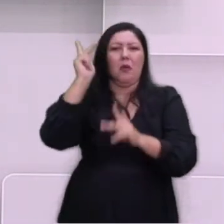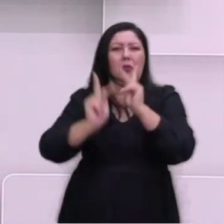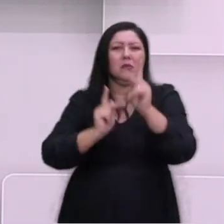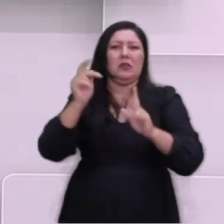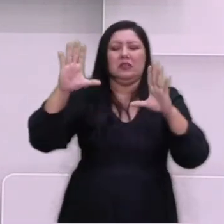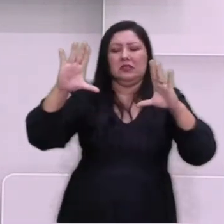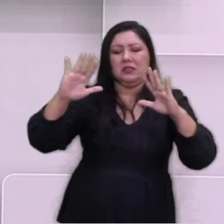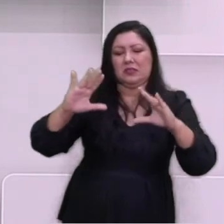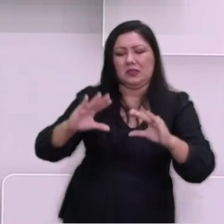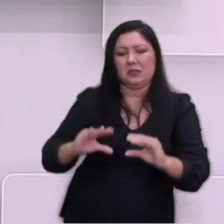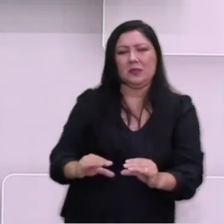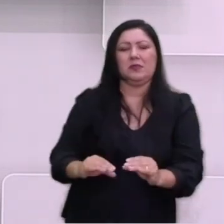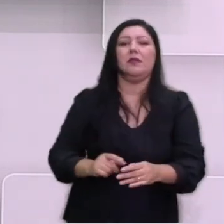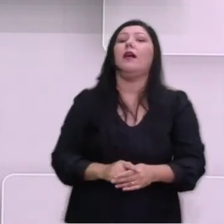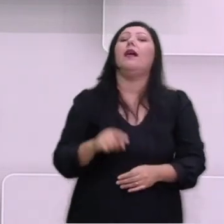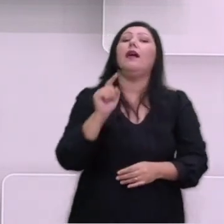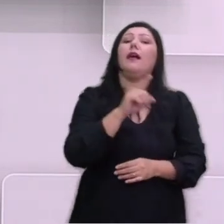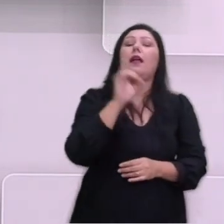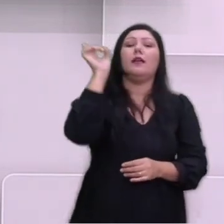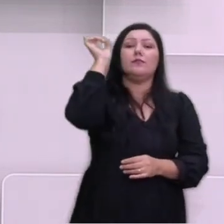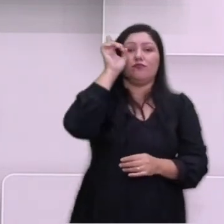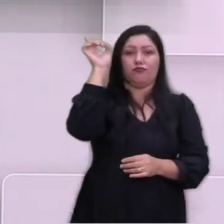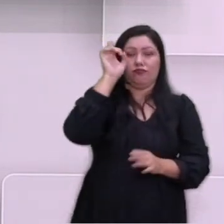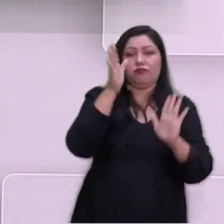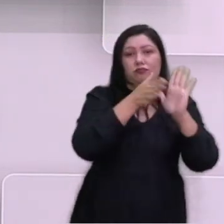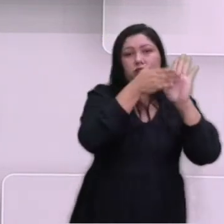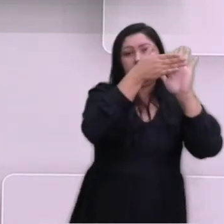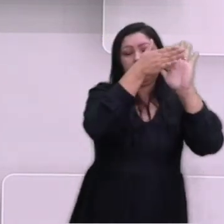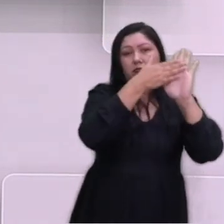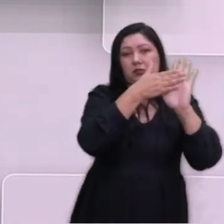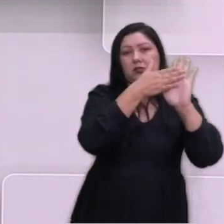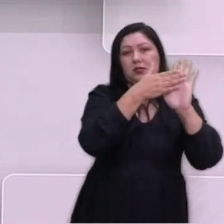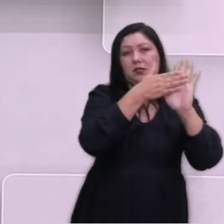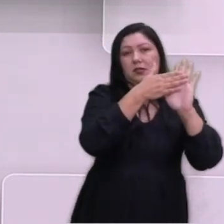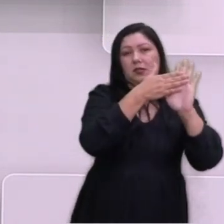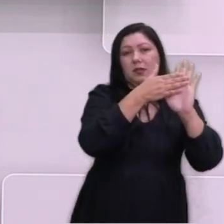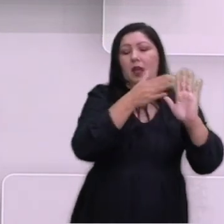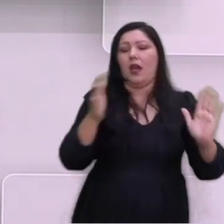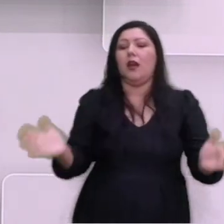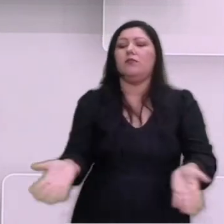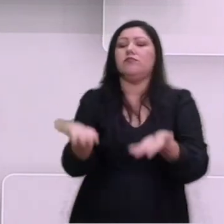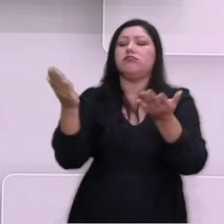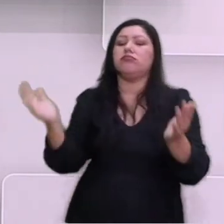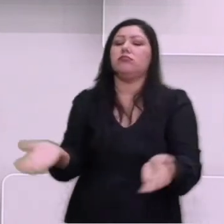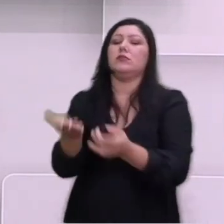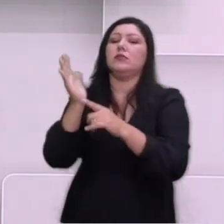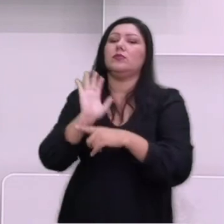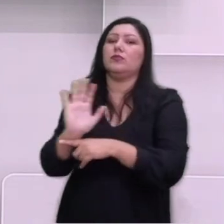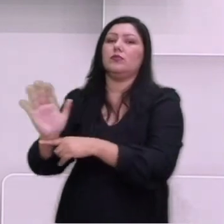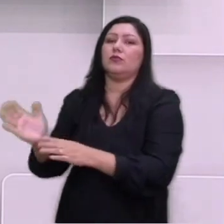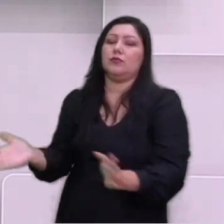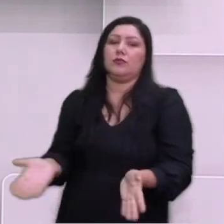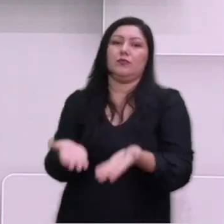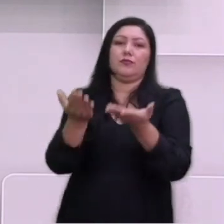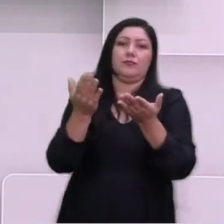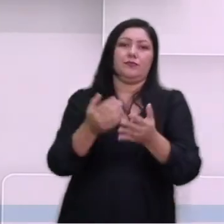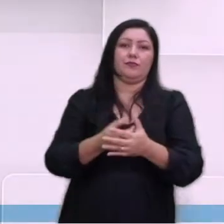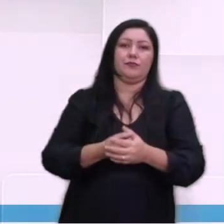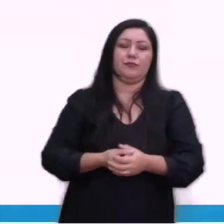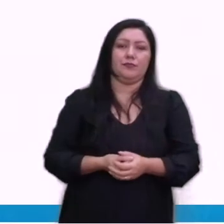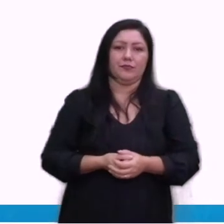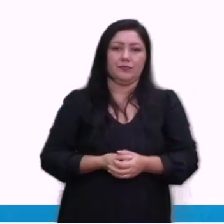ajuda americana, através do plano Marshall, foi possível a reconstrução europeia. Também foi